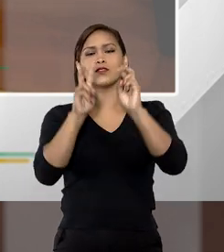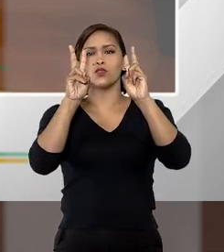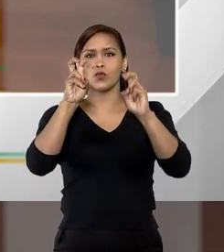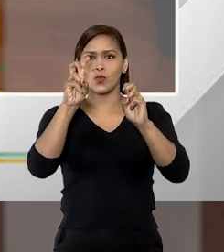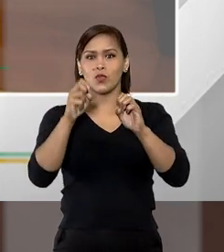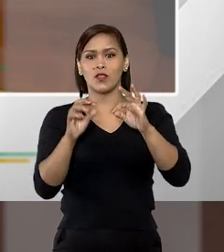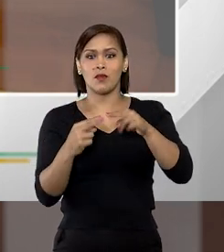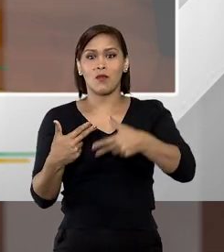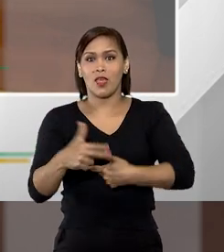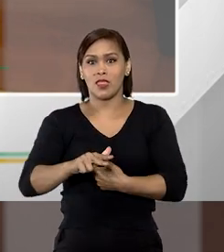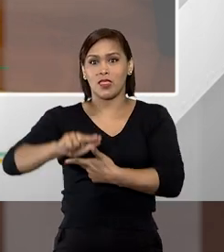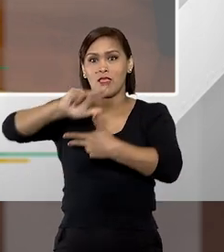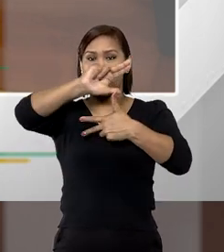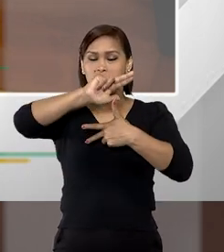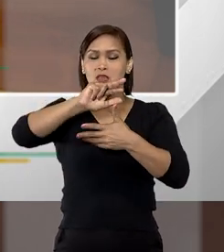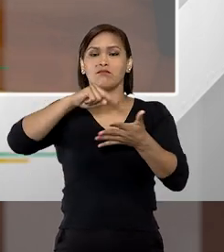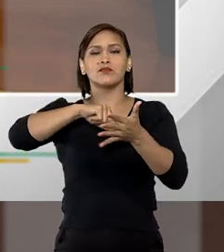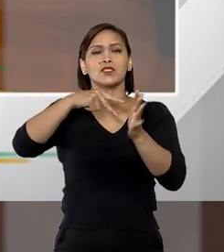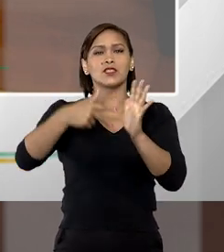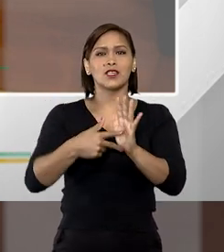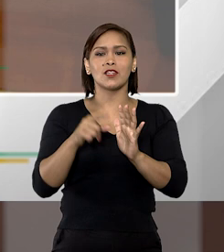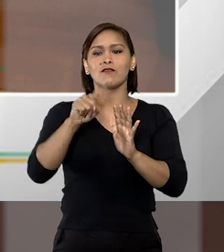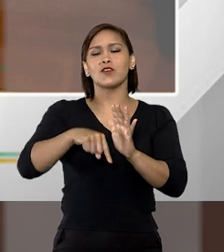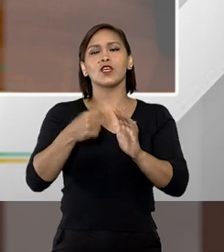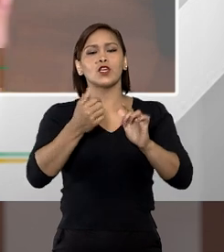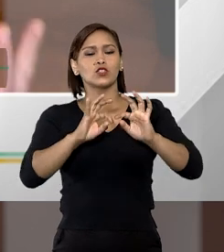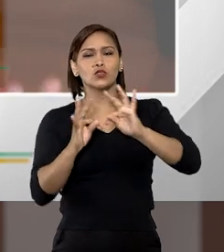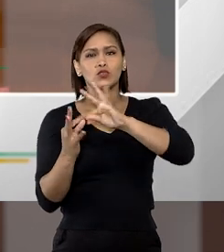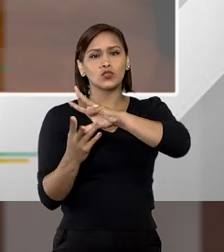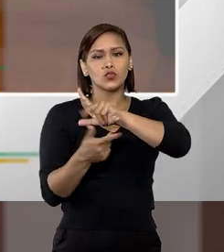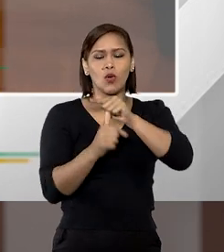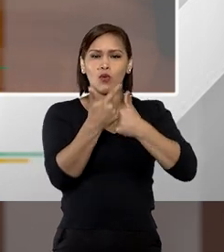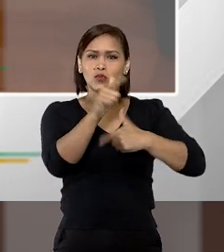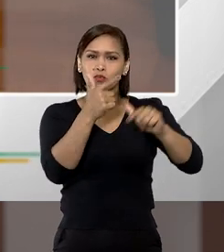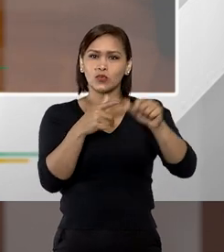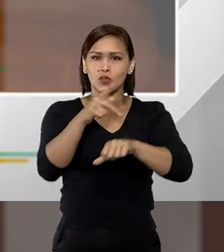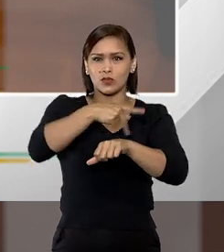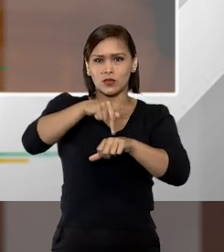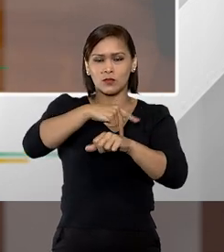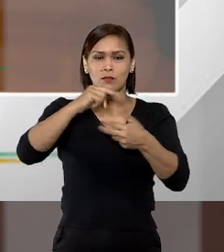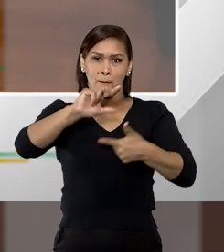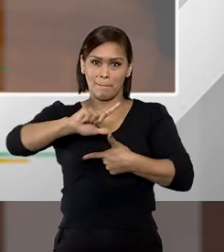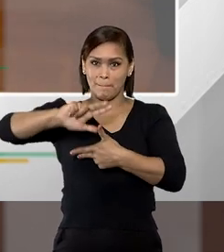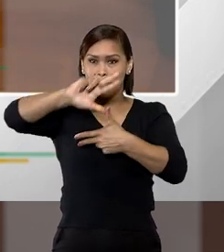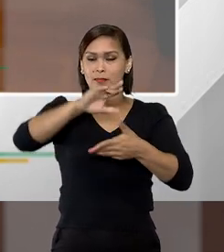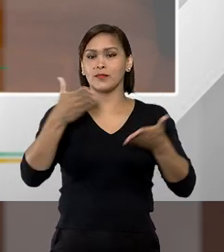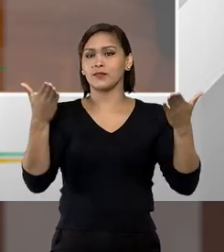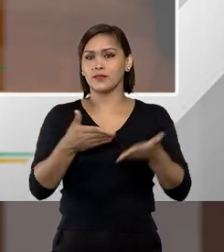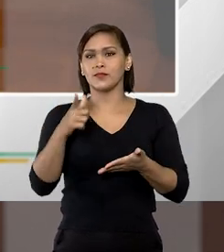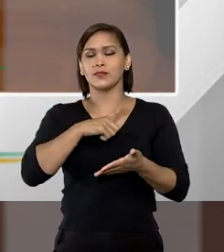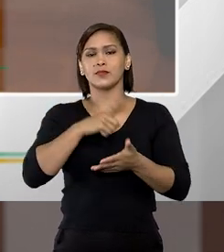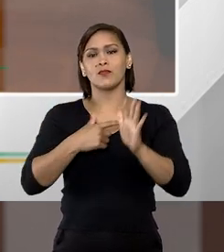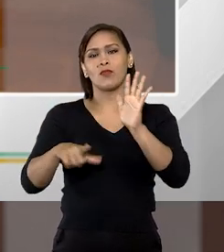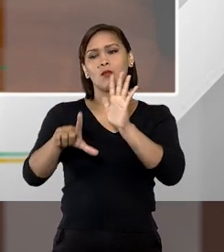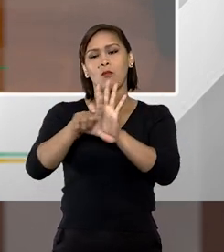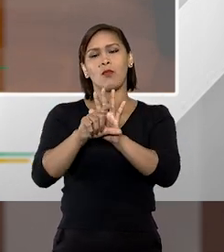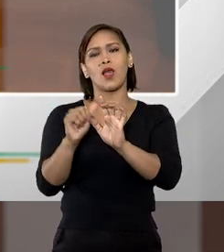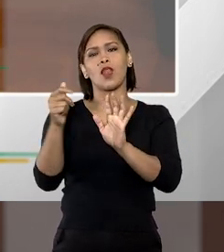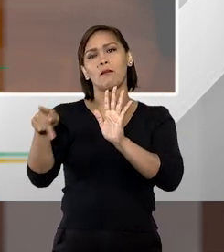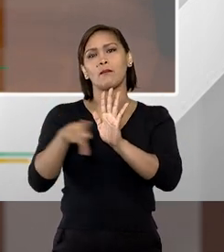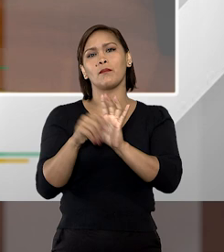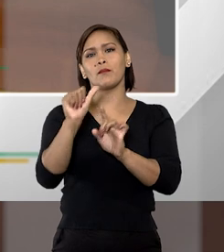tema na América Latina. Significa que, basicamente, todos os outros países da América Latina já tinham uma lei sobre